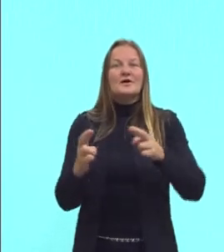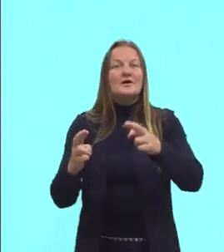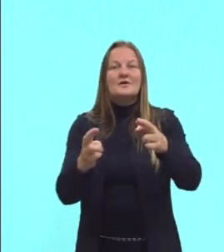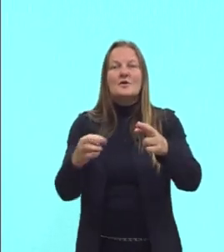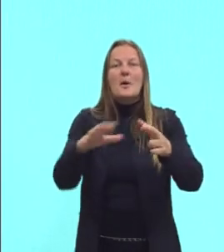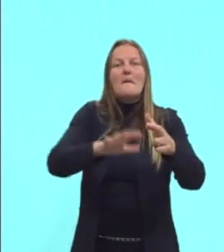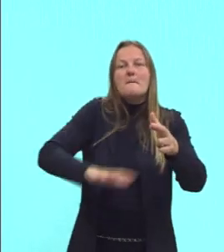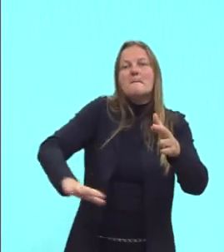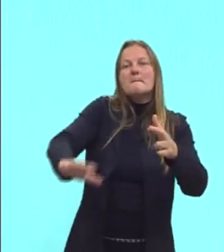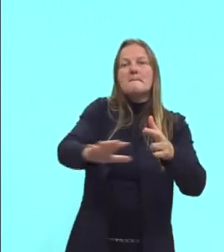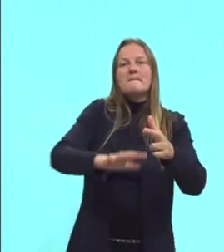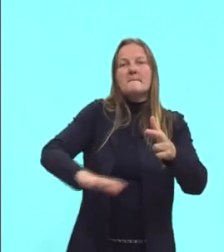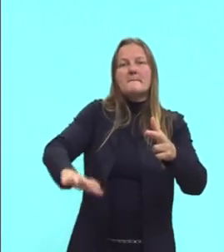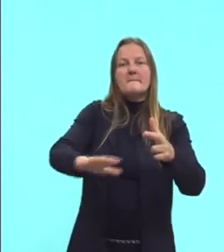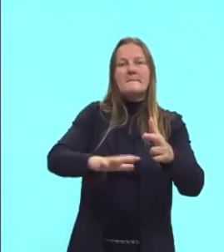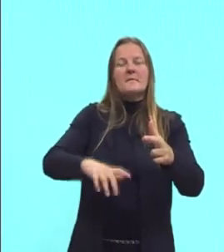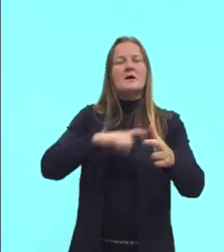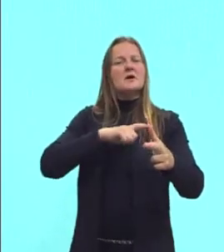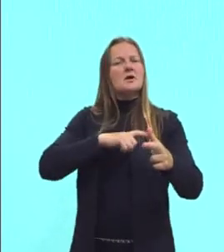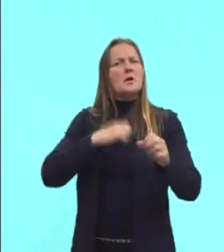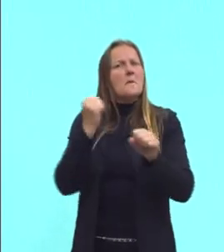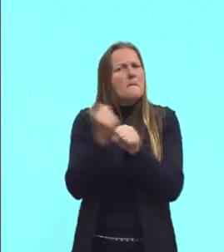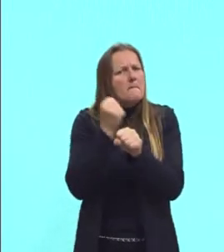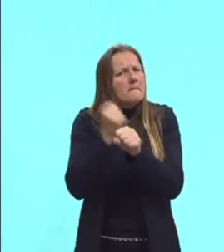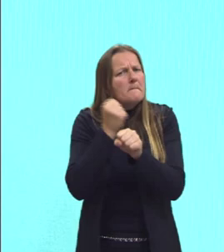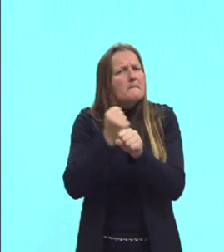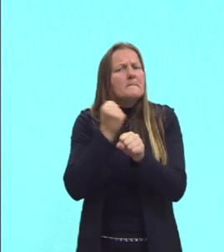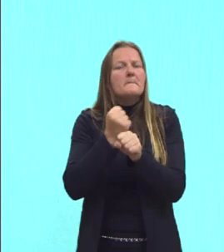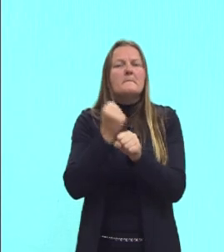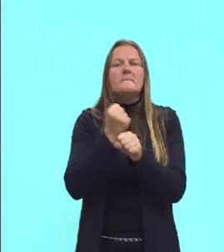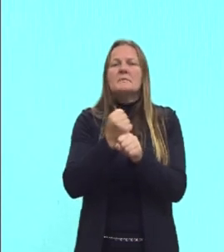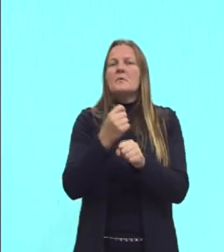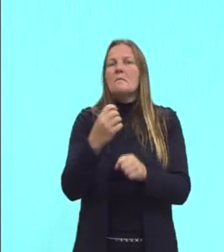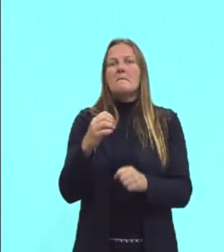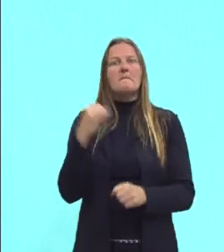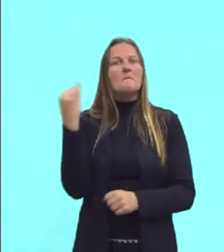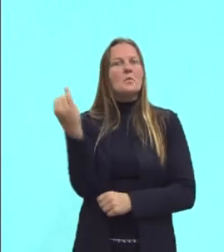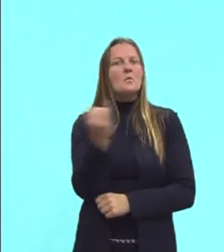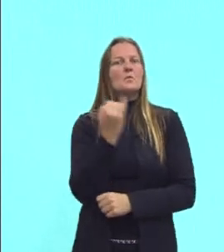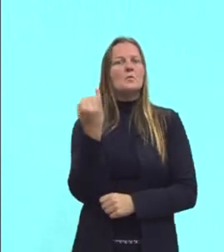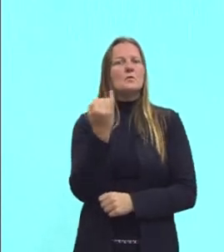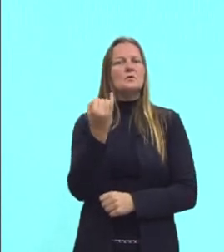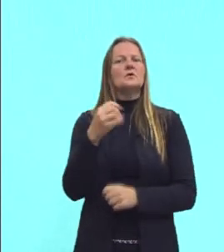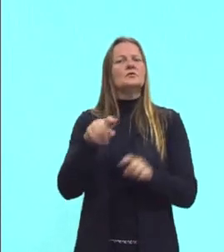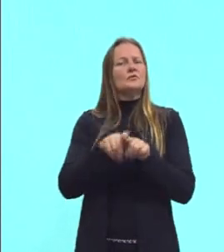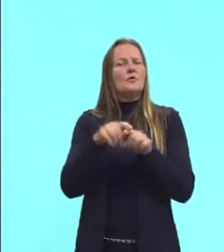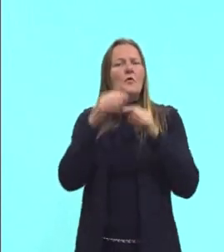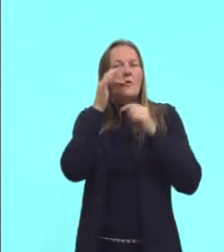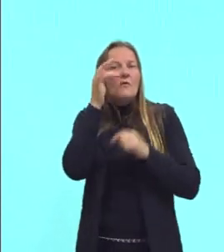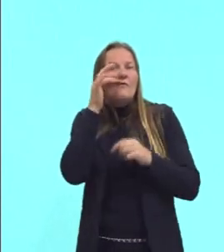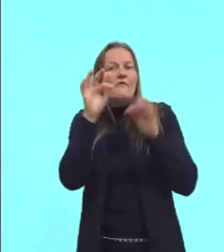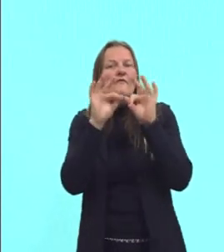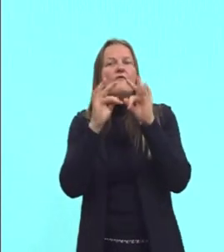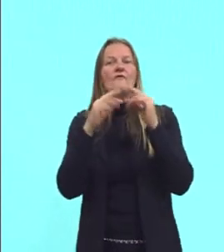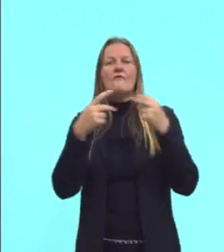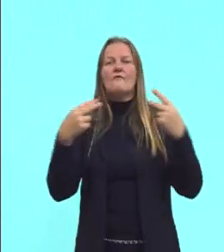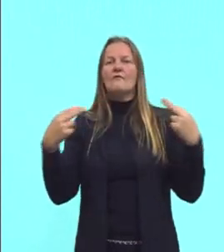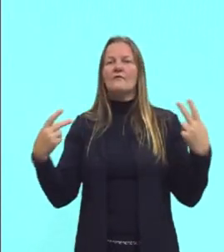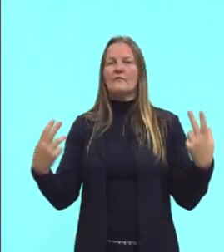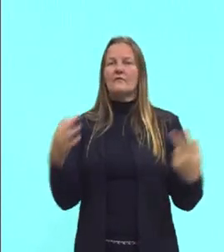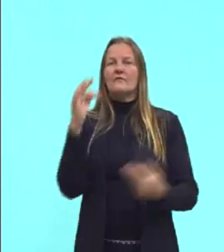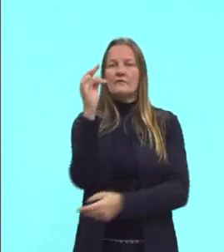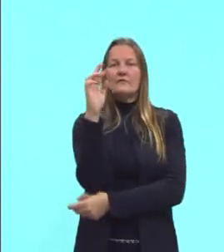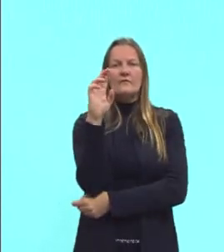Mapitoba, nós temos uma grande produção também de frutas, só que essas